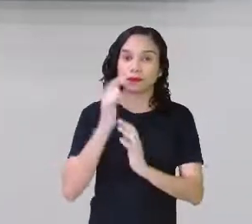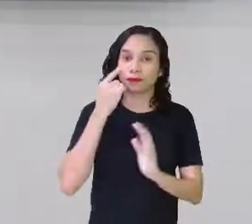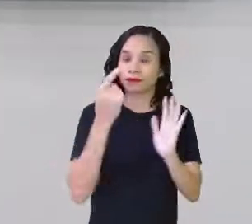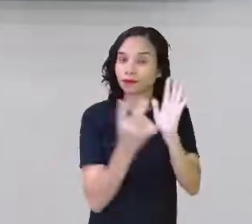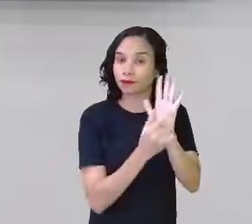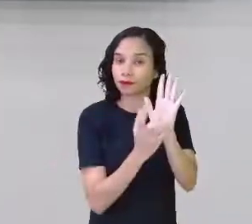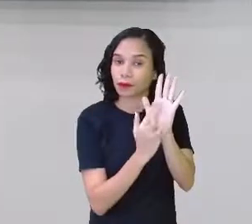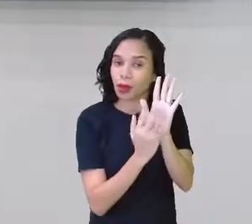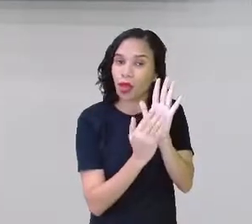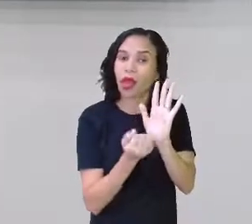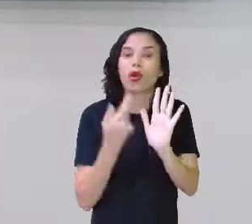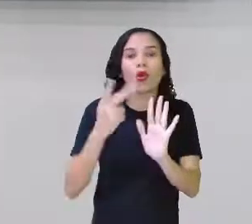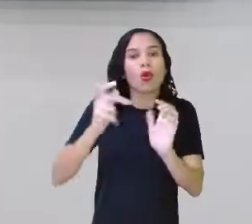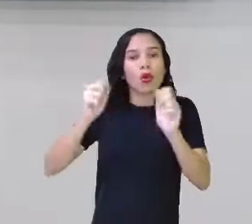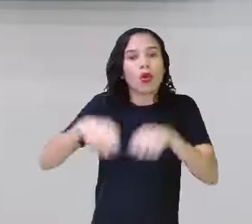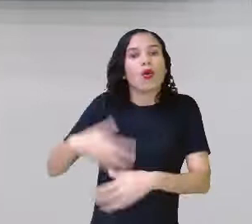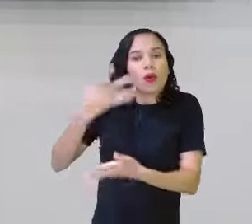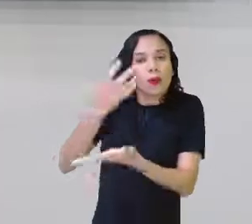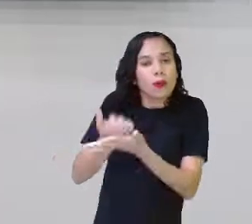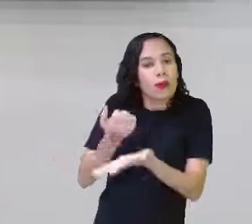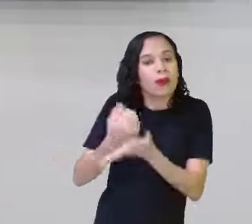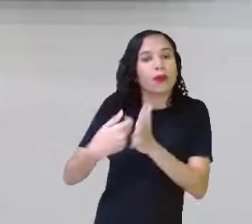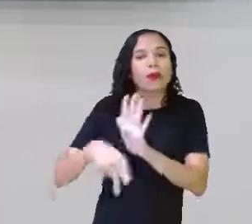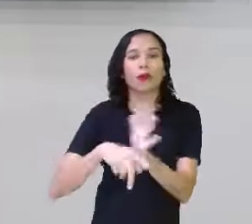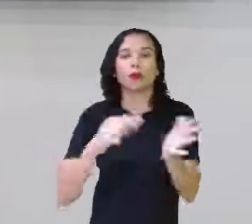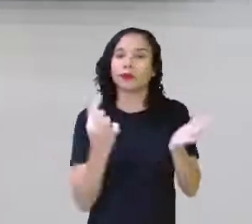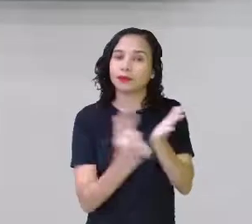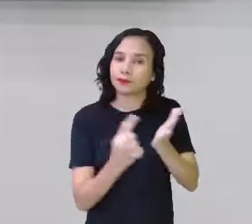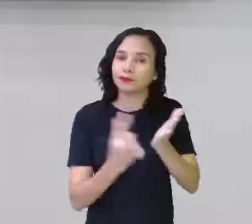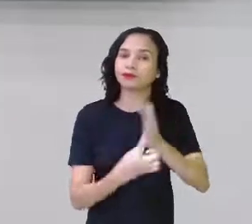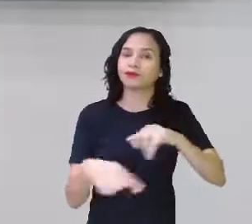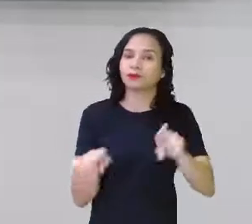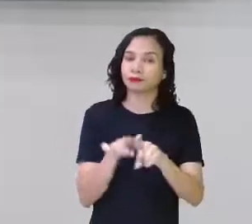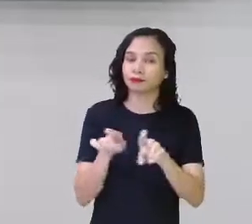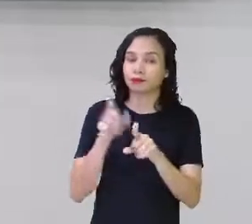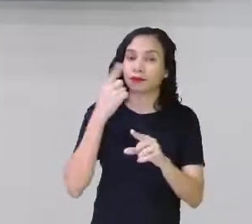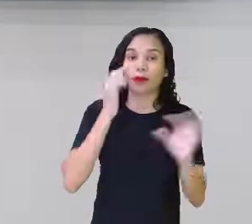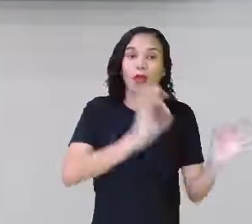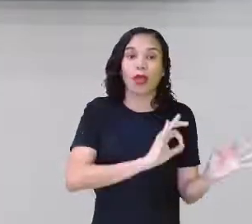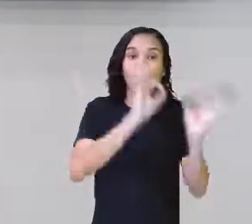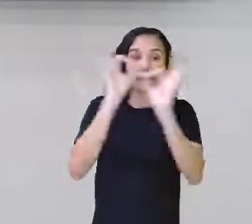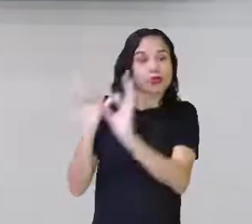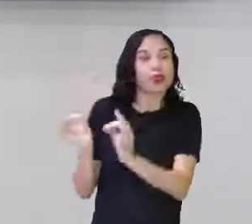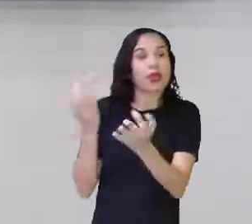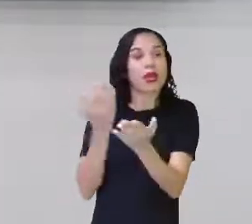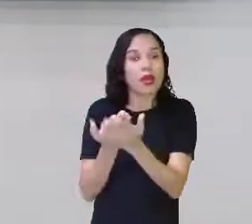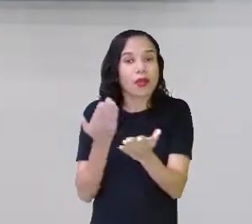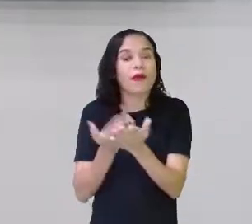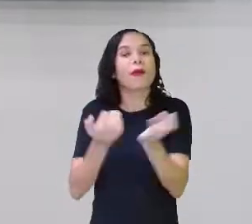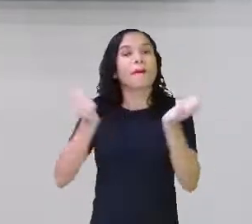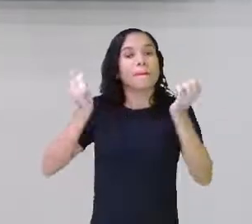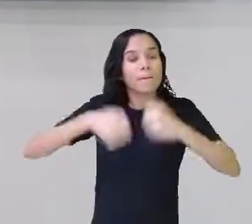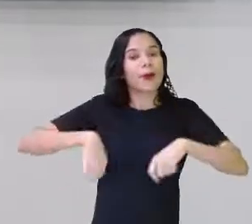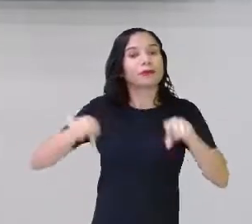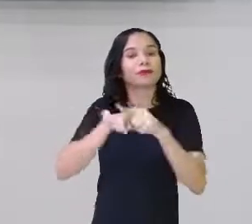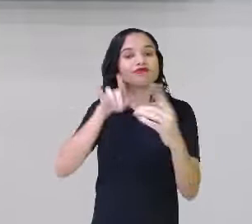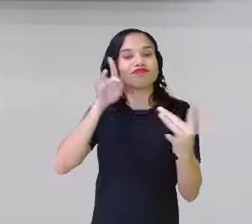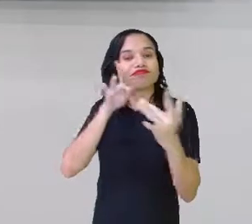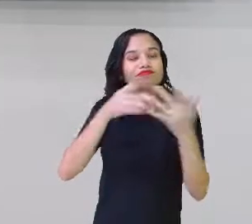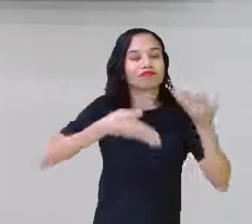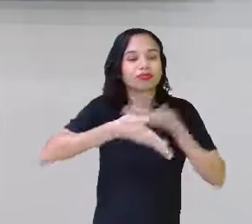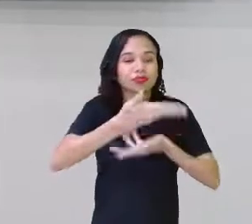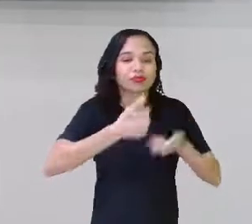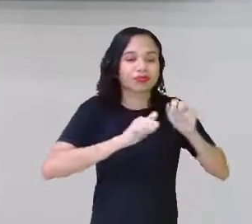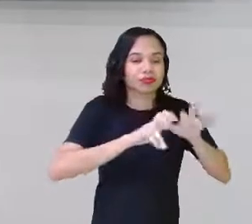o QR Code? Você baixa o aplicativo do Educa Recife e, além de assistir a aula ao vivo, você pode interagir,